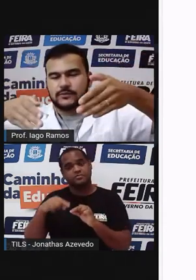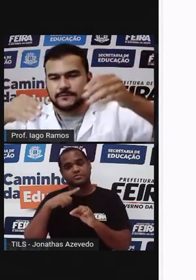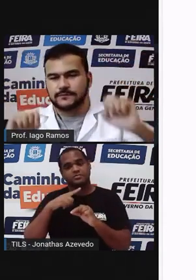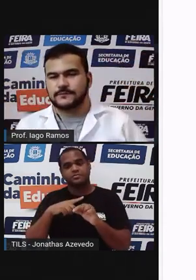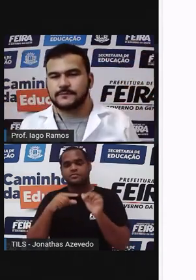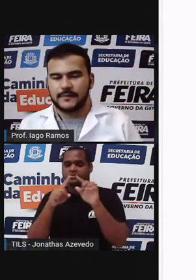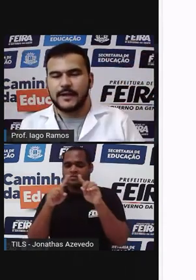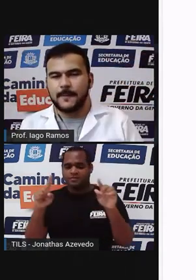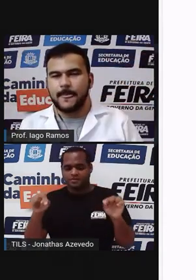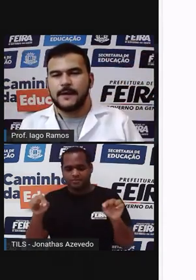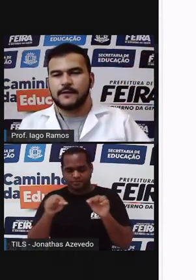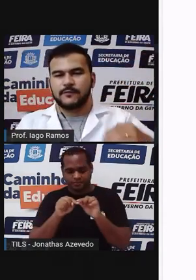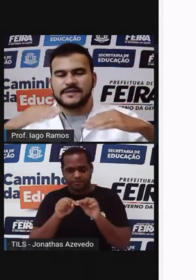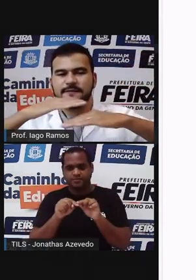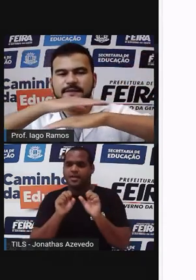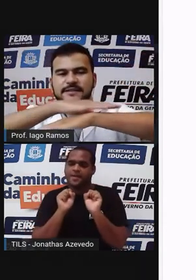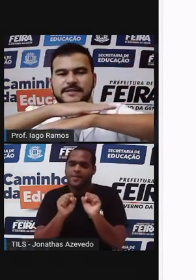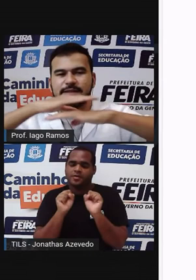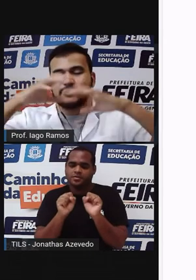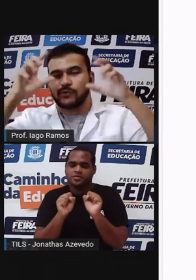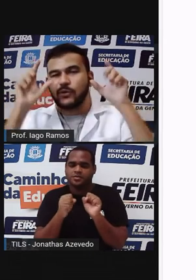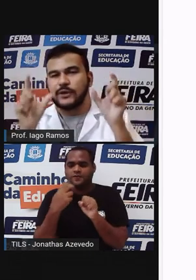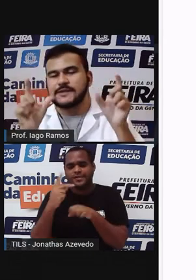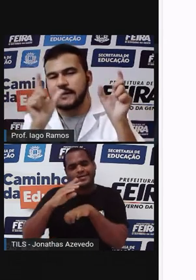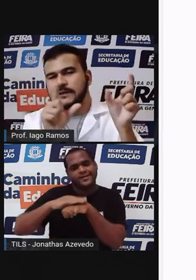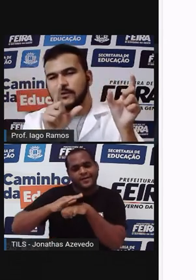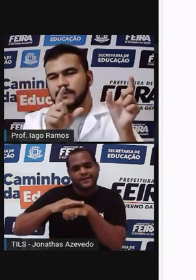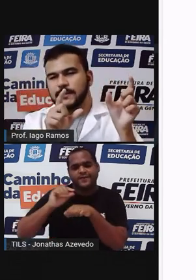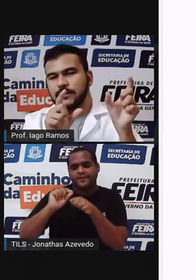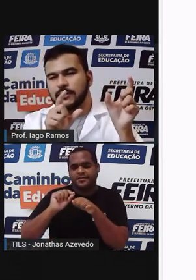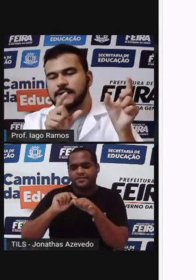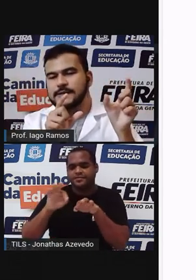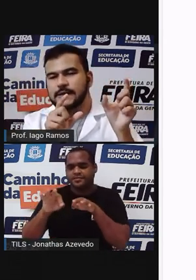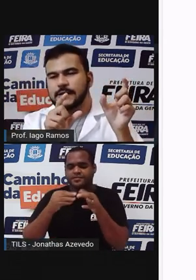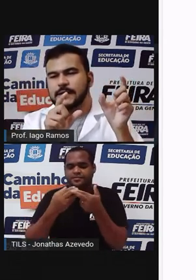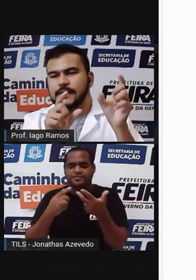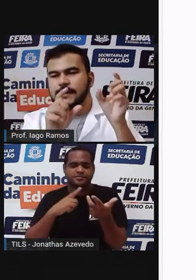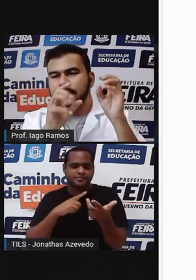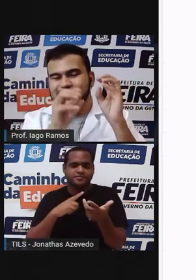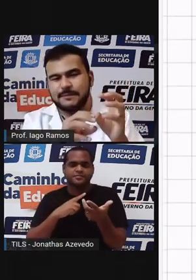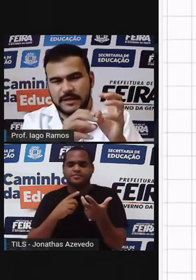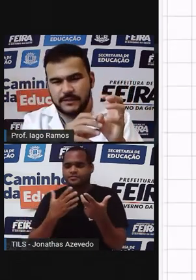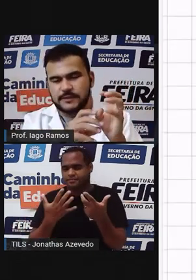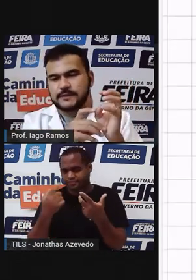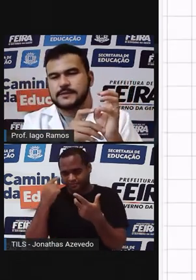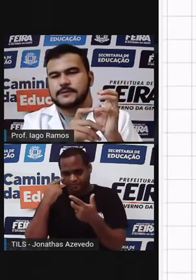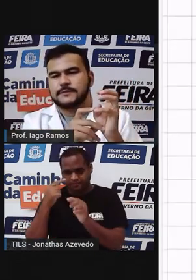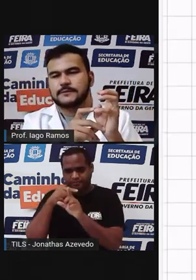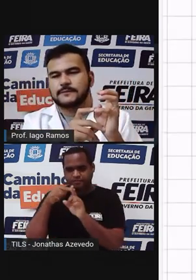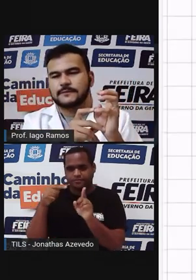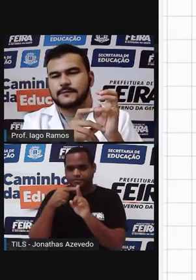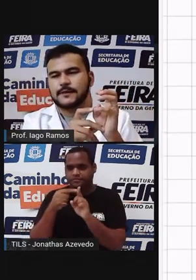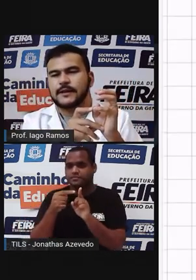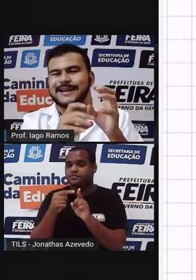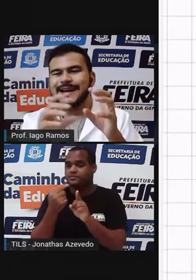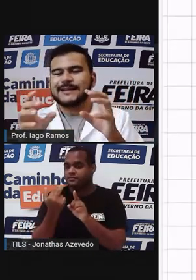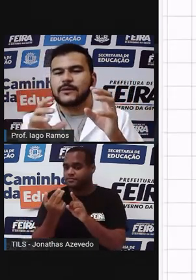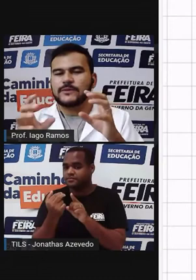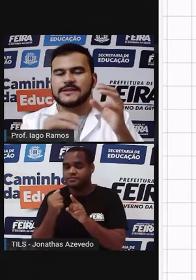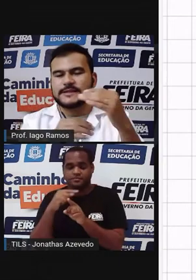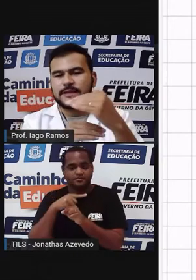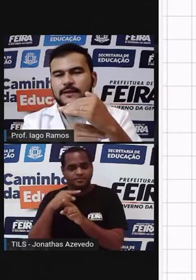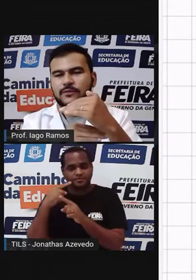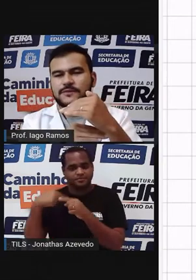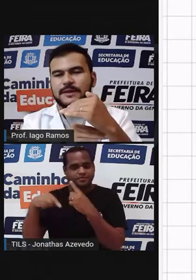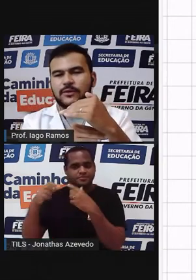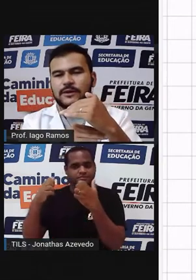losango, você fez nascer dois retângulos menores semelhantes. Cada